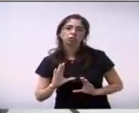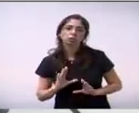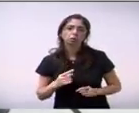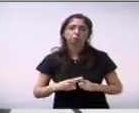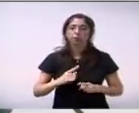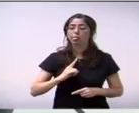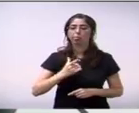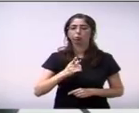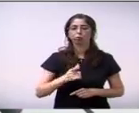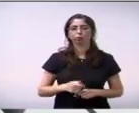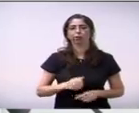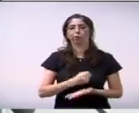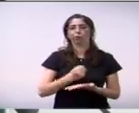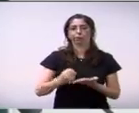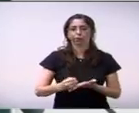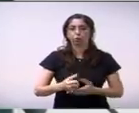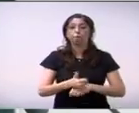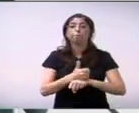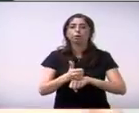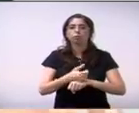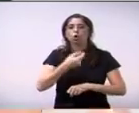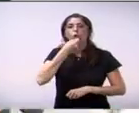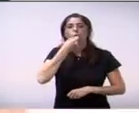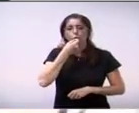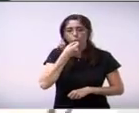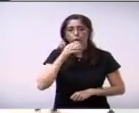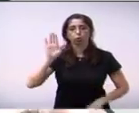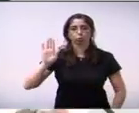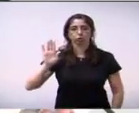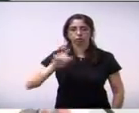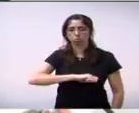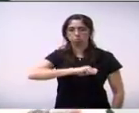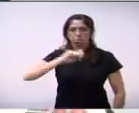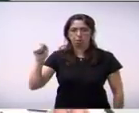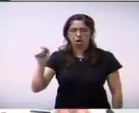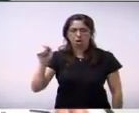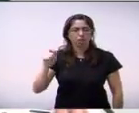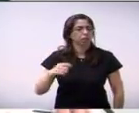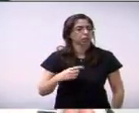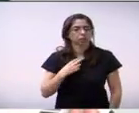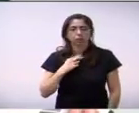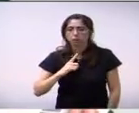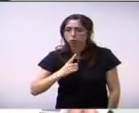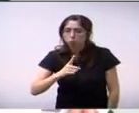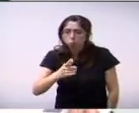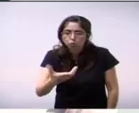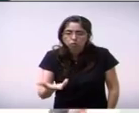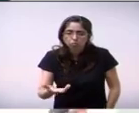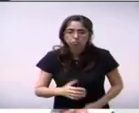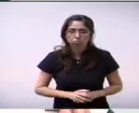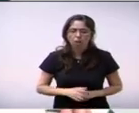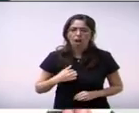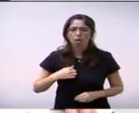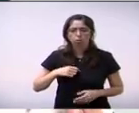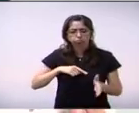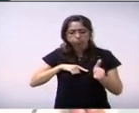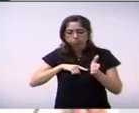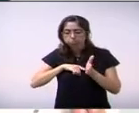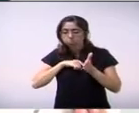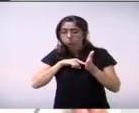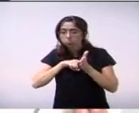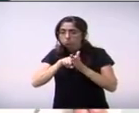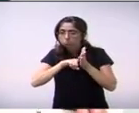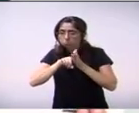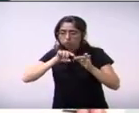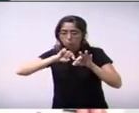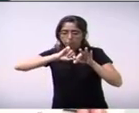contratada mas me vem aqui eu fui levantar um aditamento no contrato da empresa